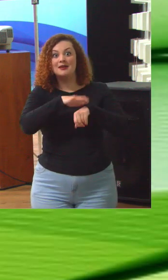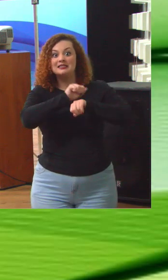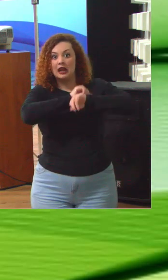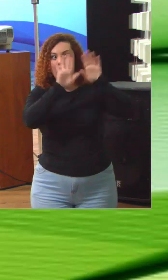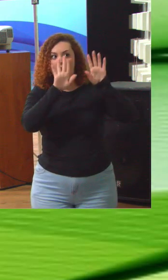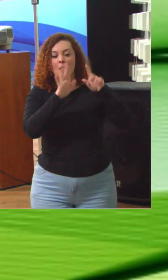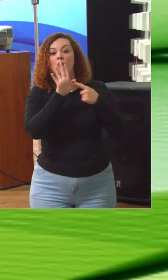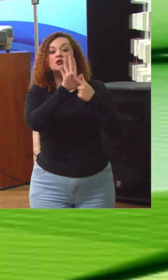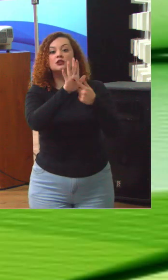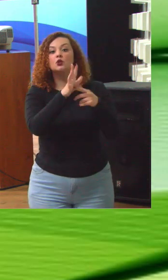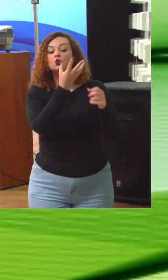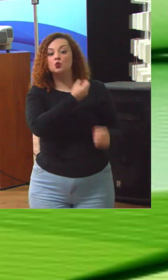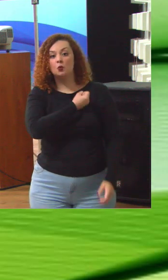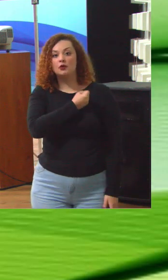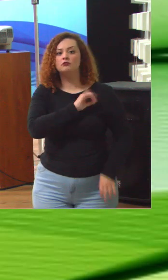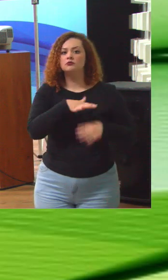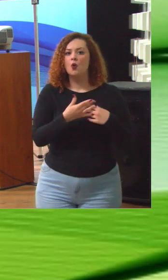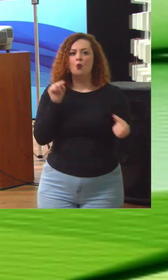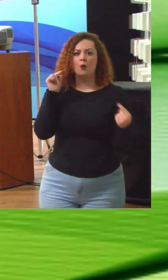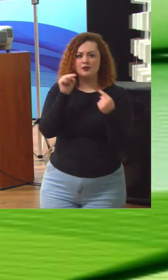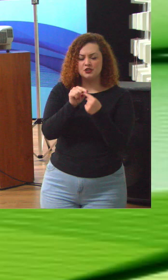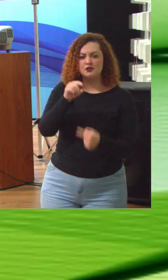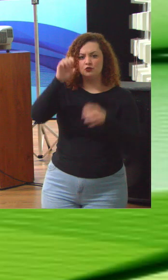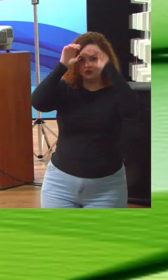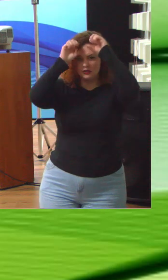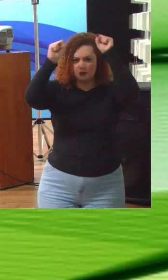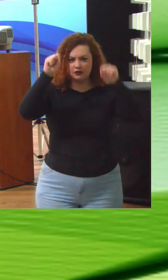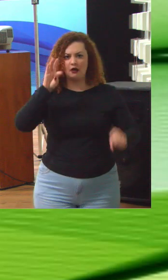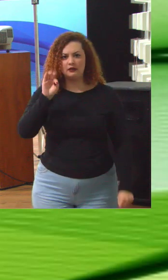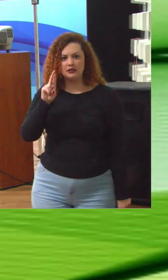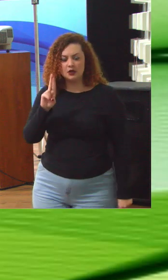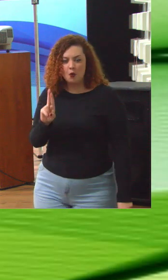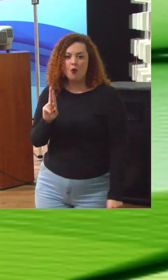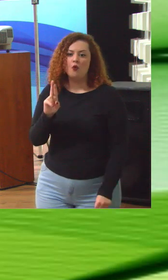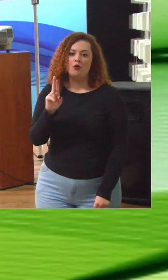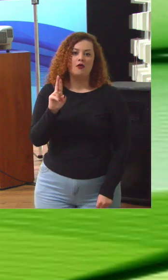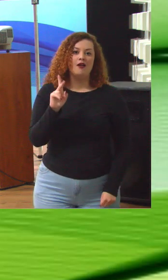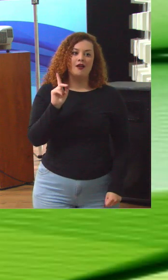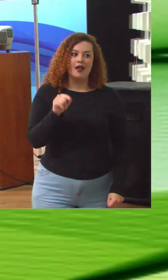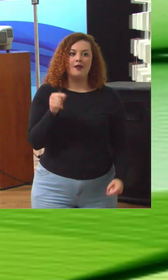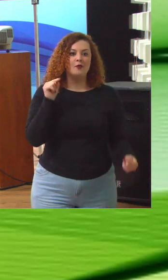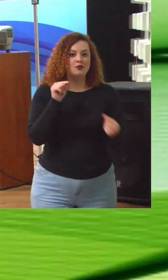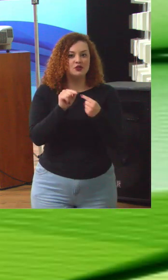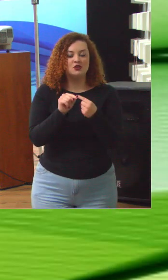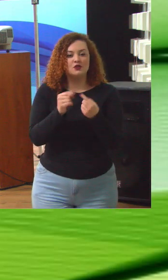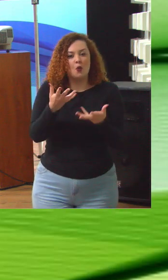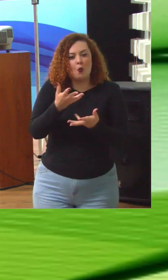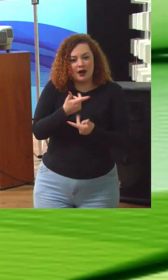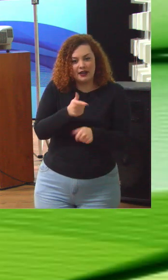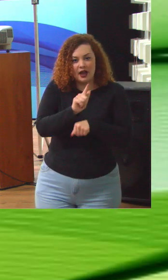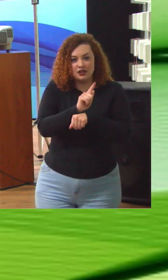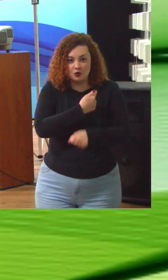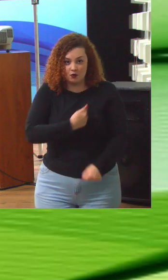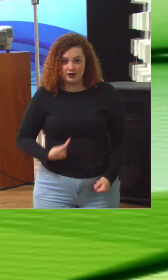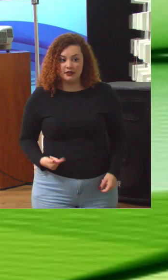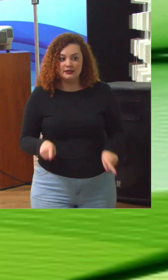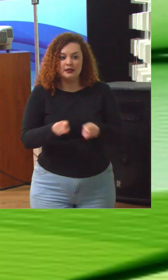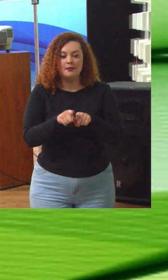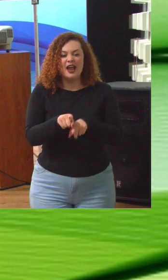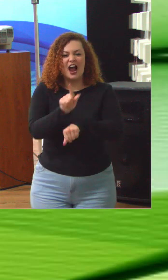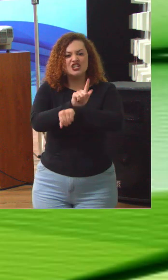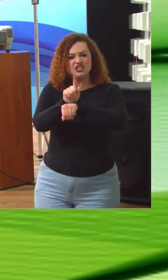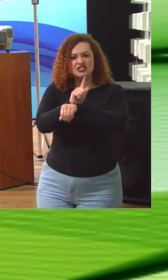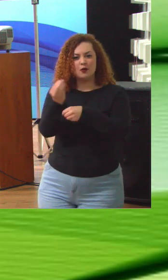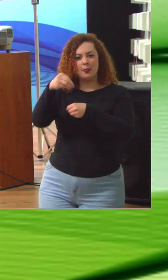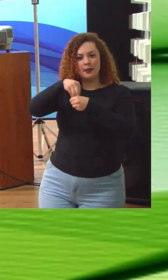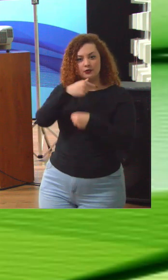objetivo do Tribunal de Contas quando cria um indicador para a governança? Para a qualidade da governança e a gestão atrelada à governança. O